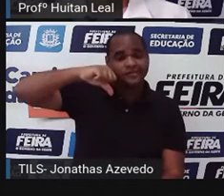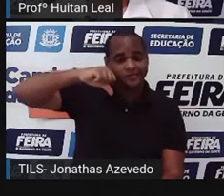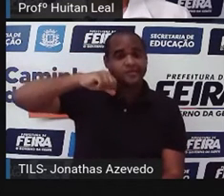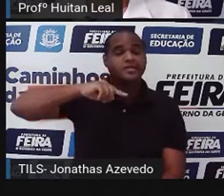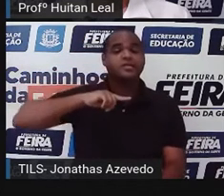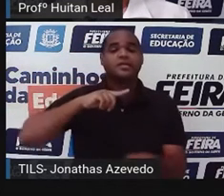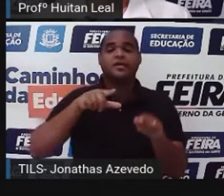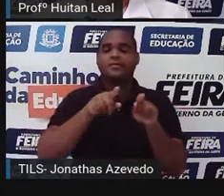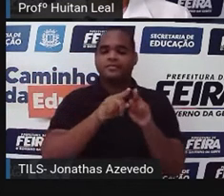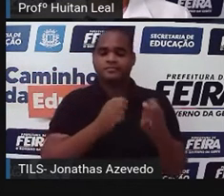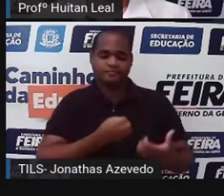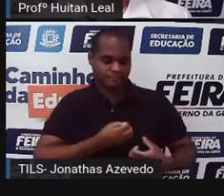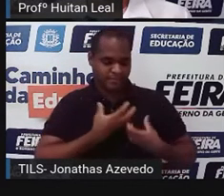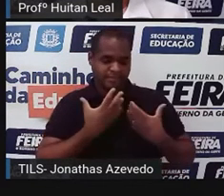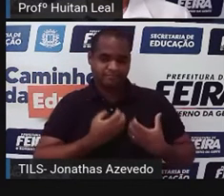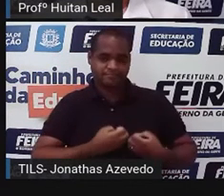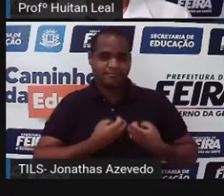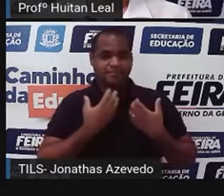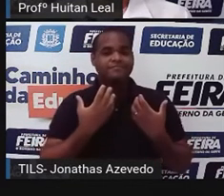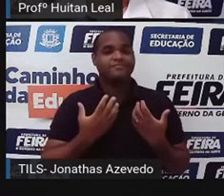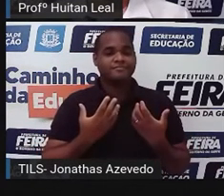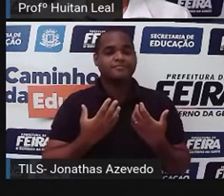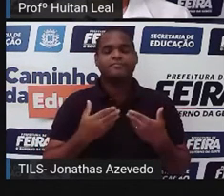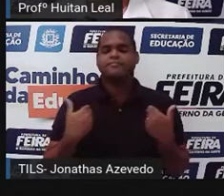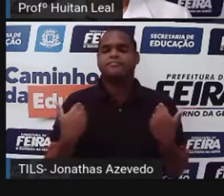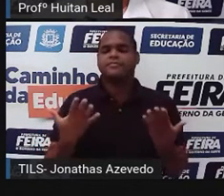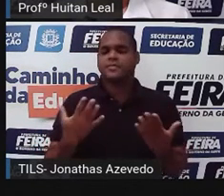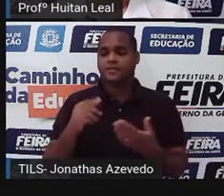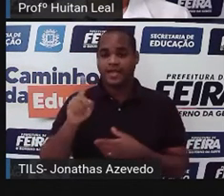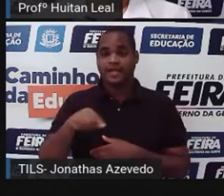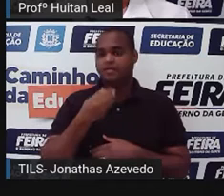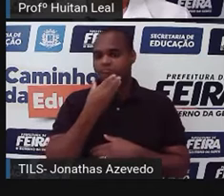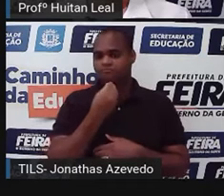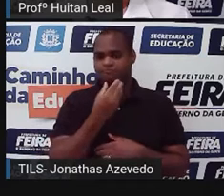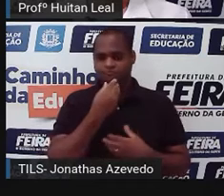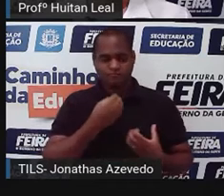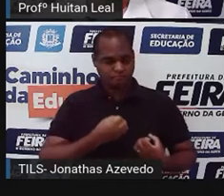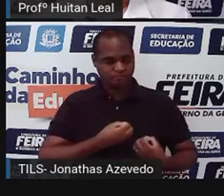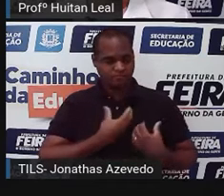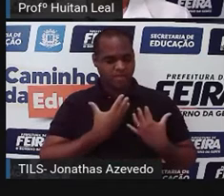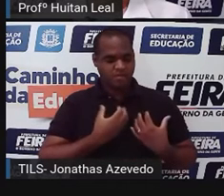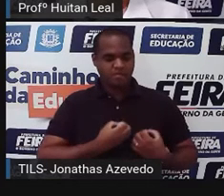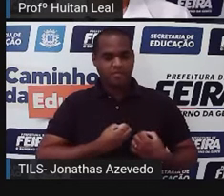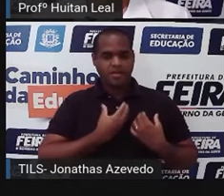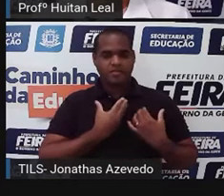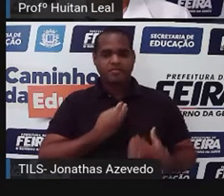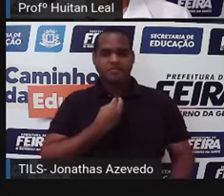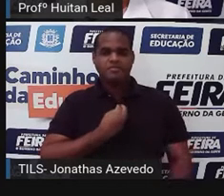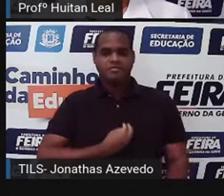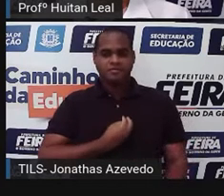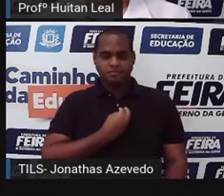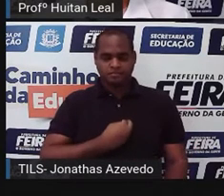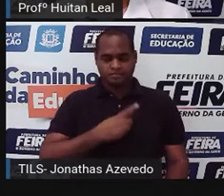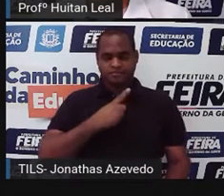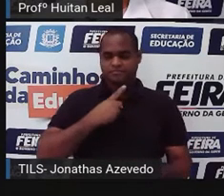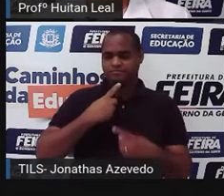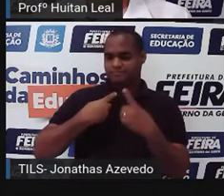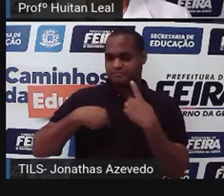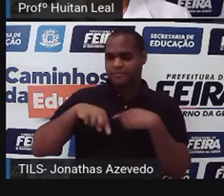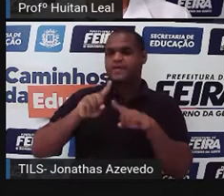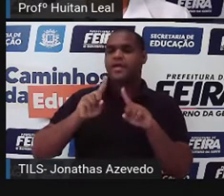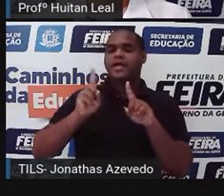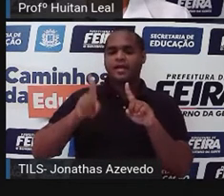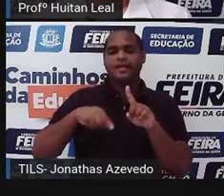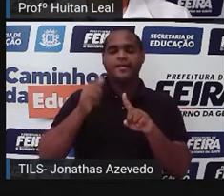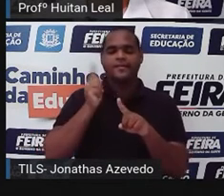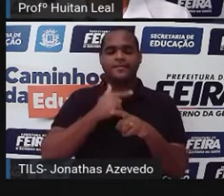uma forma poética. Então, ele poetiza a vida, não é? Através desse poema, que como ele próprio